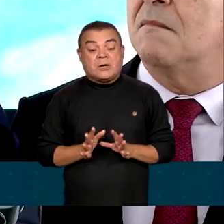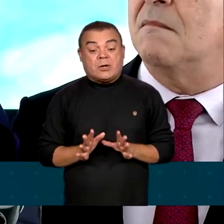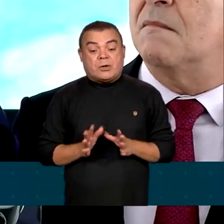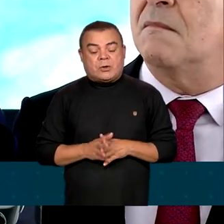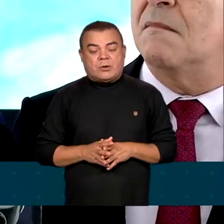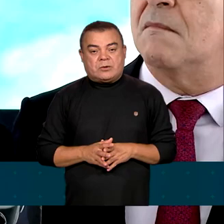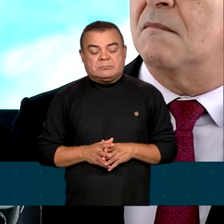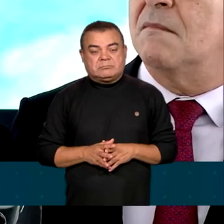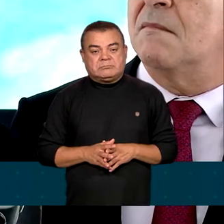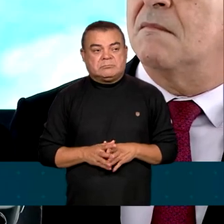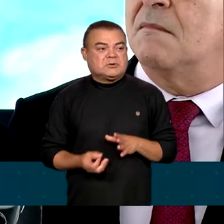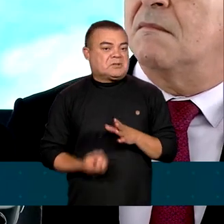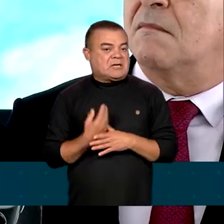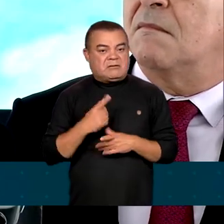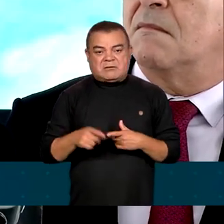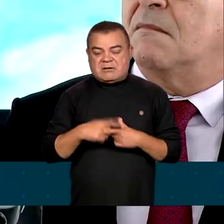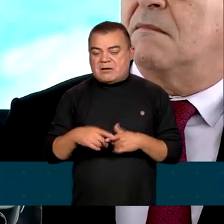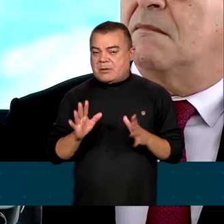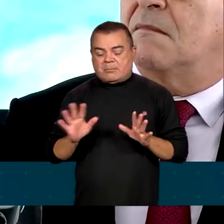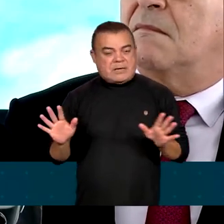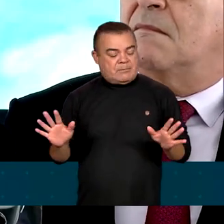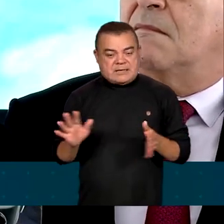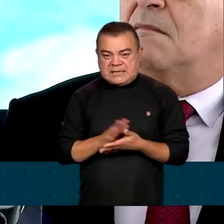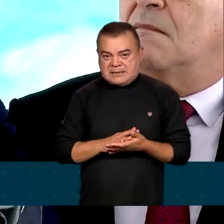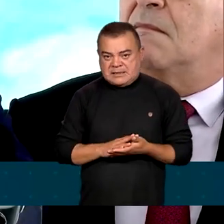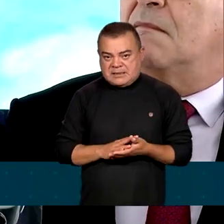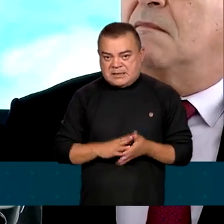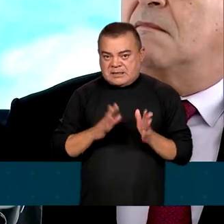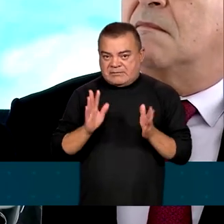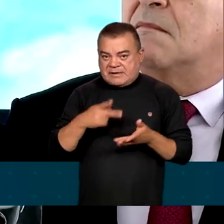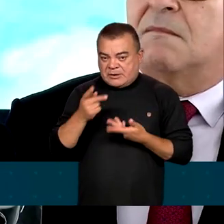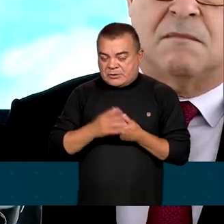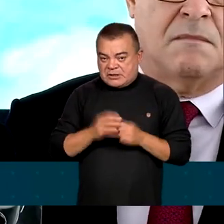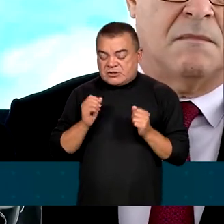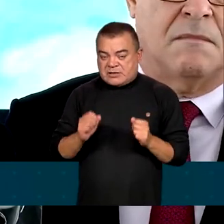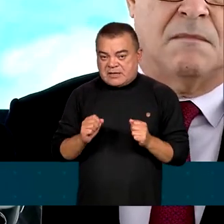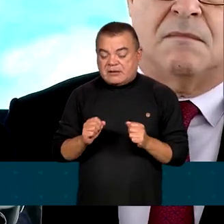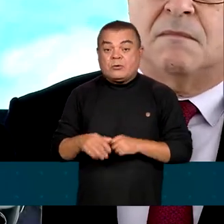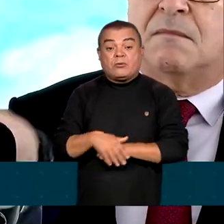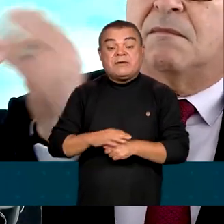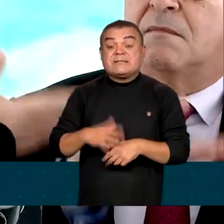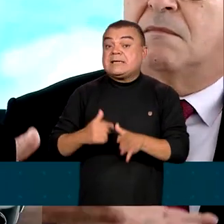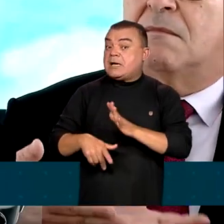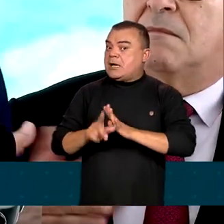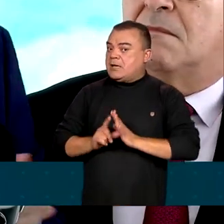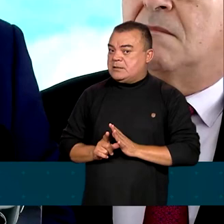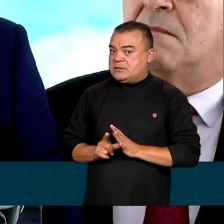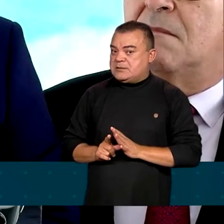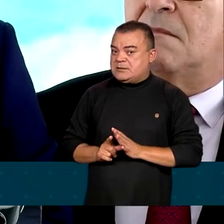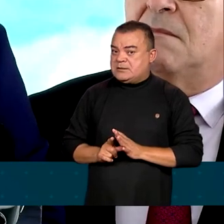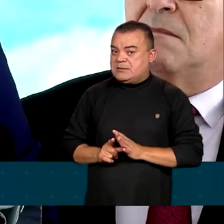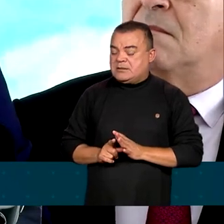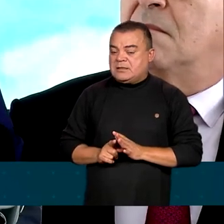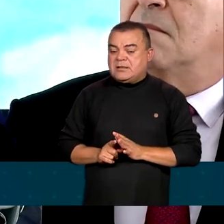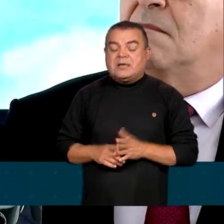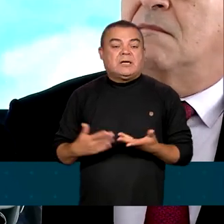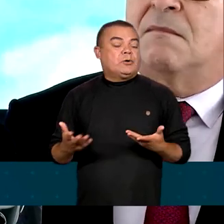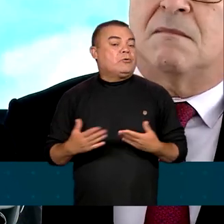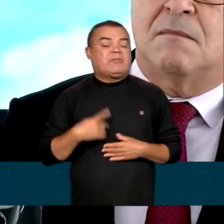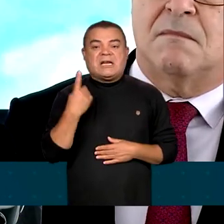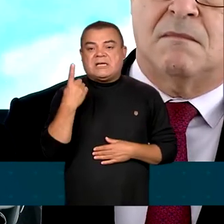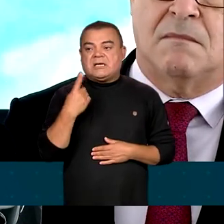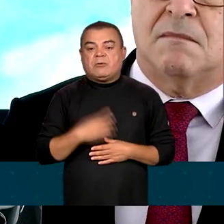sem criar nenhum tipo de polêmica, eu falei aquilo que eu já tinha conversado antes com ele. Eu não falei a um veículo de comunicação